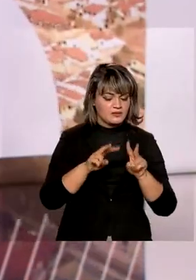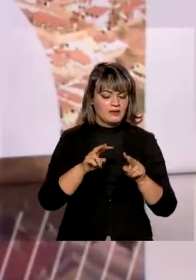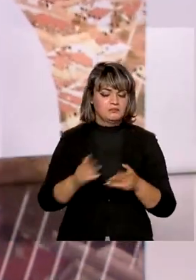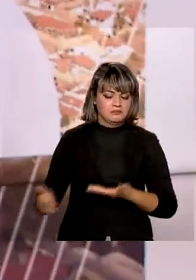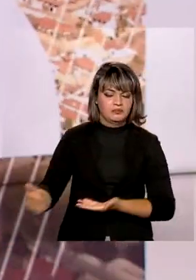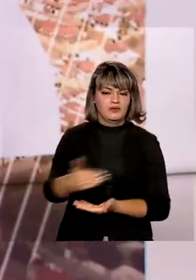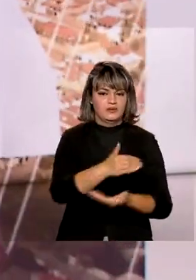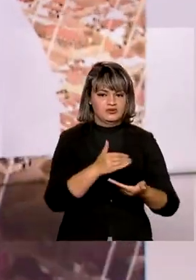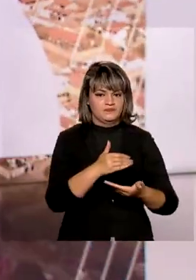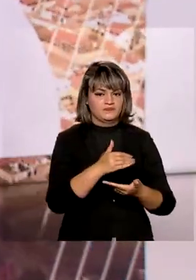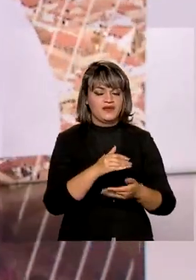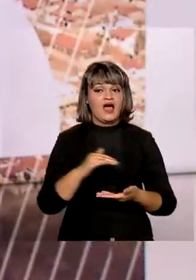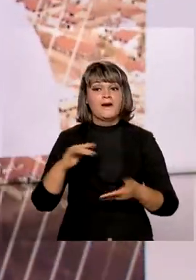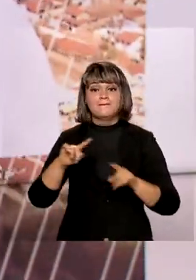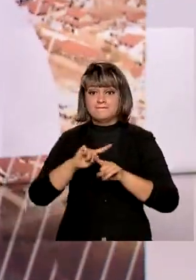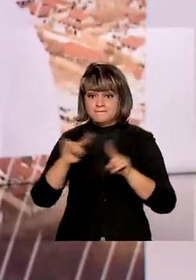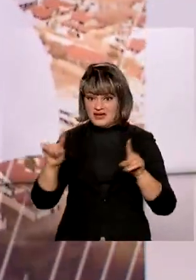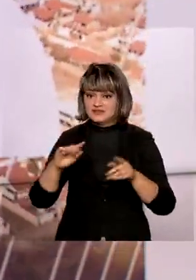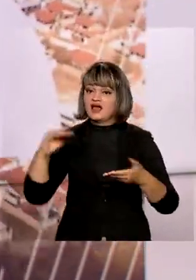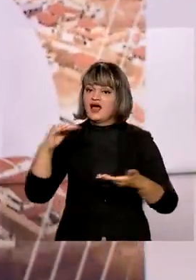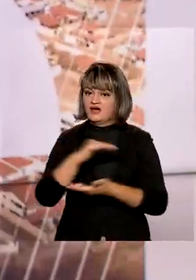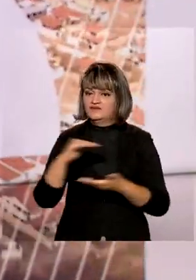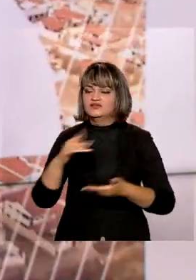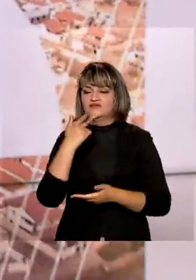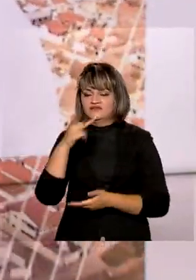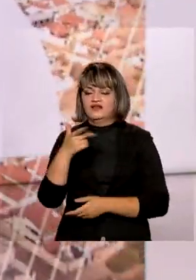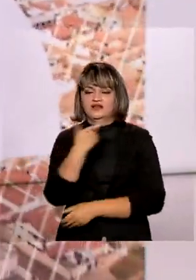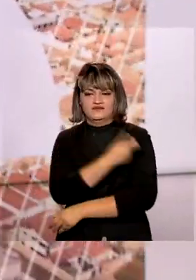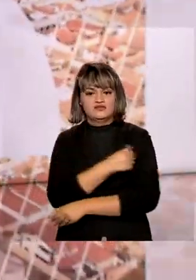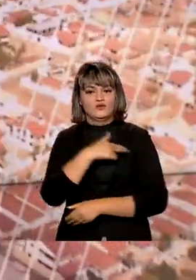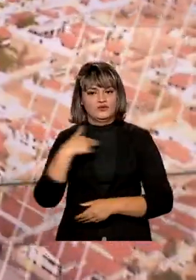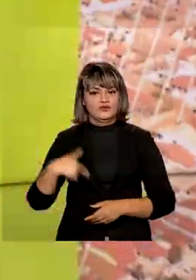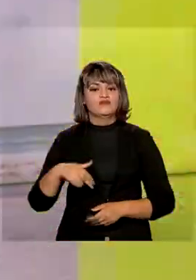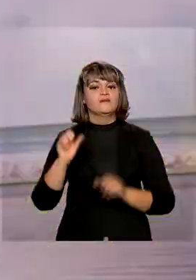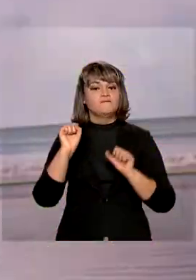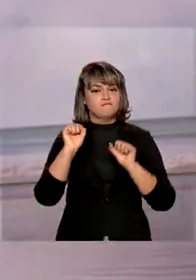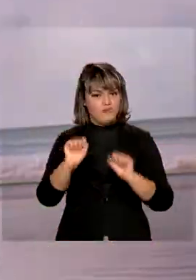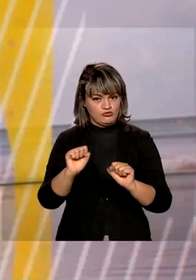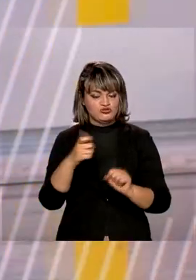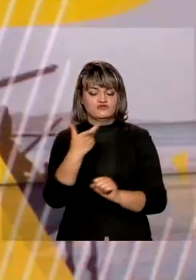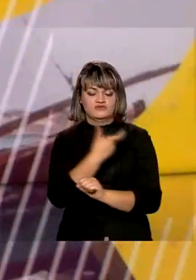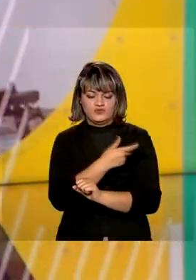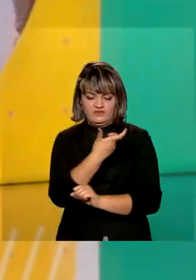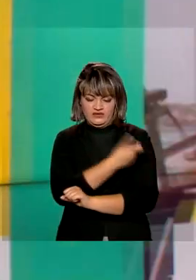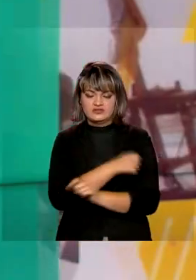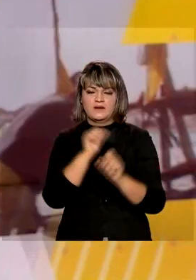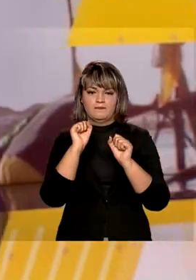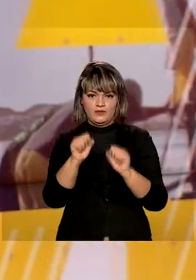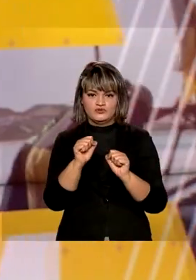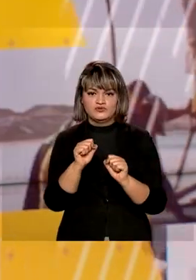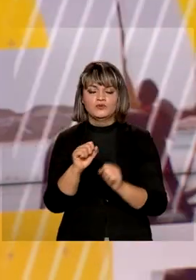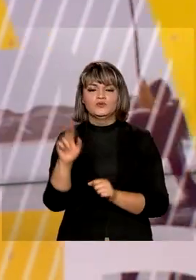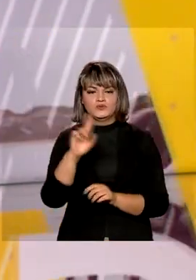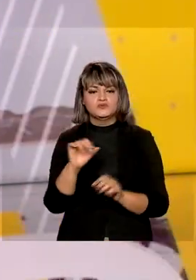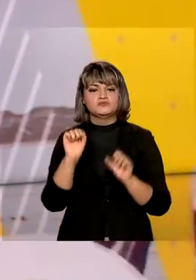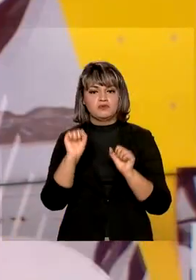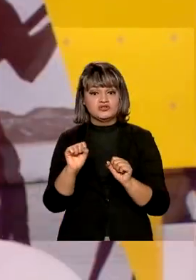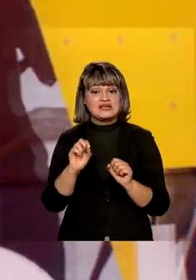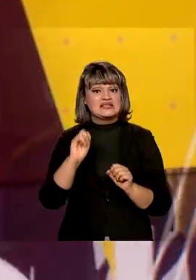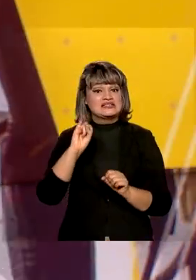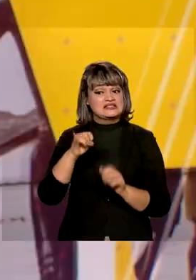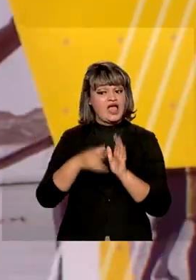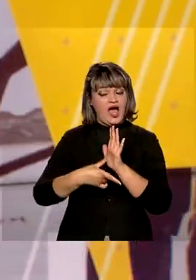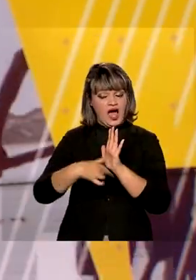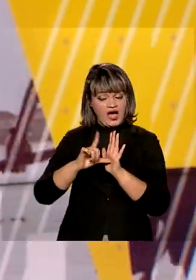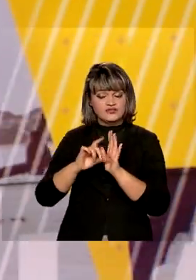imunizantes. A Anvisa declara ainda que a vacina Coronavac permanece autorizada no país e com uso favorável, desde